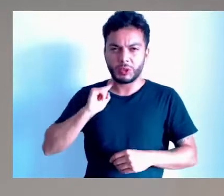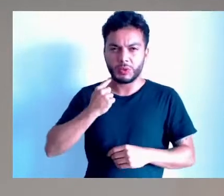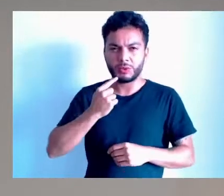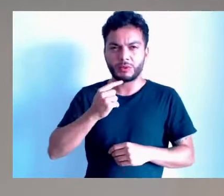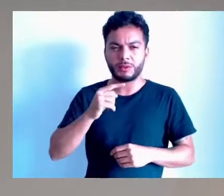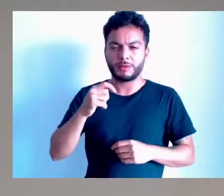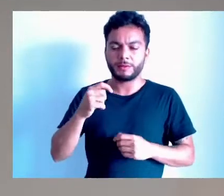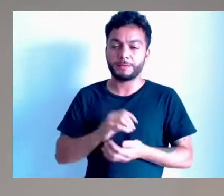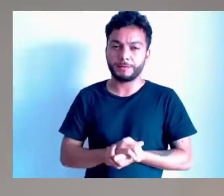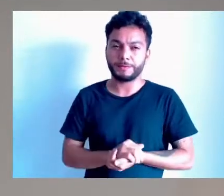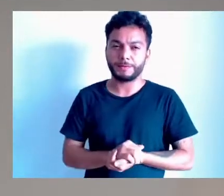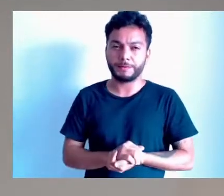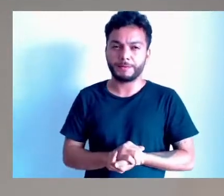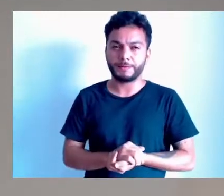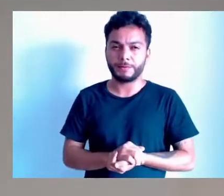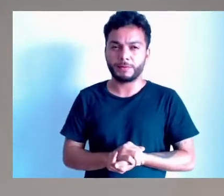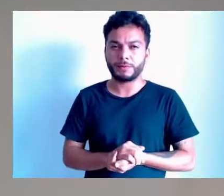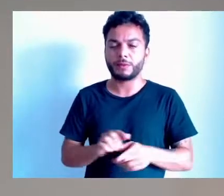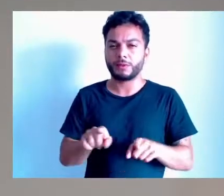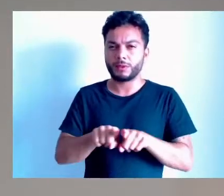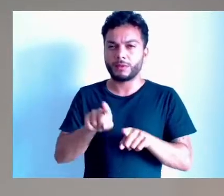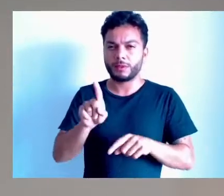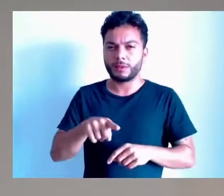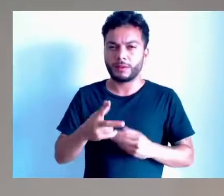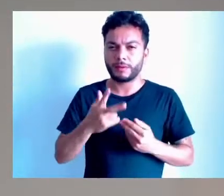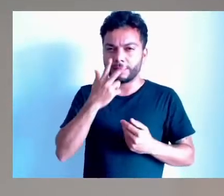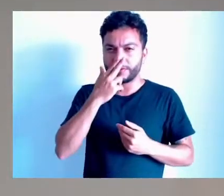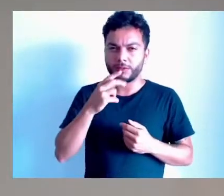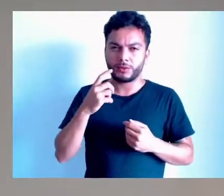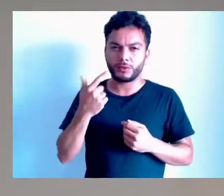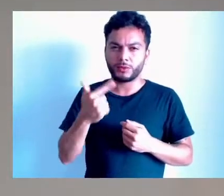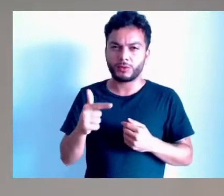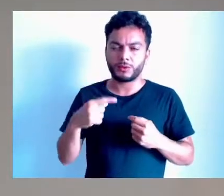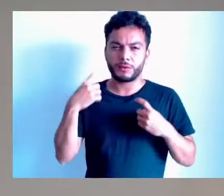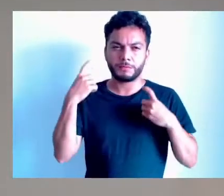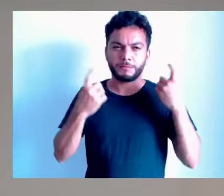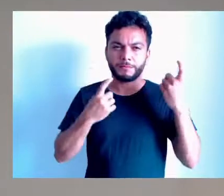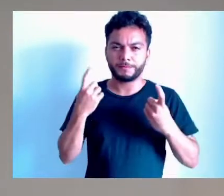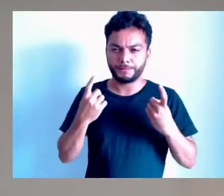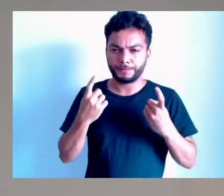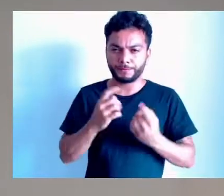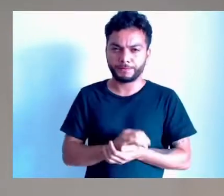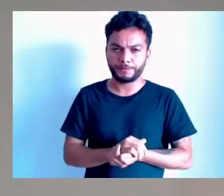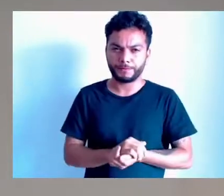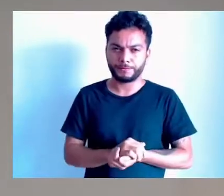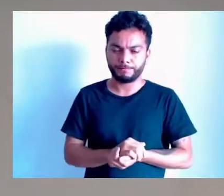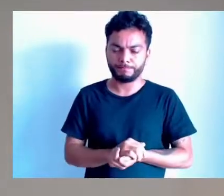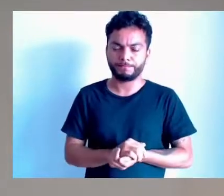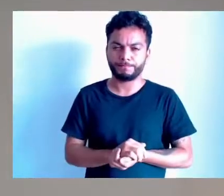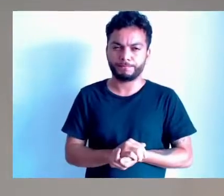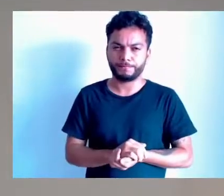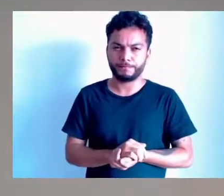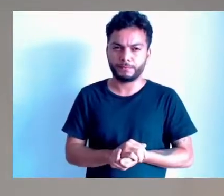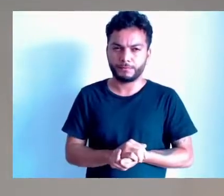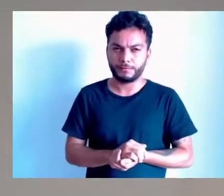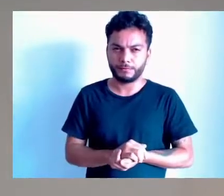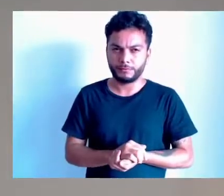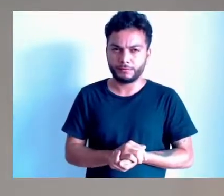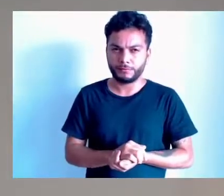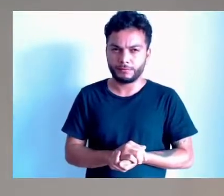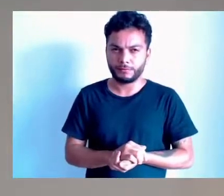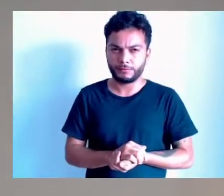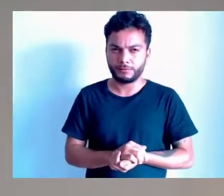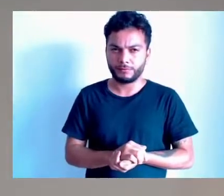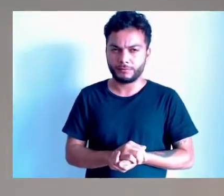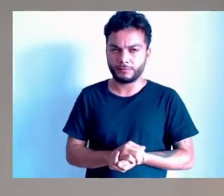Então, para você ver o descaso que a Autopista, a ANTT, tem com a gente. Eu vou dar um